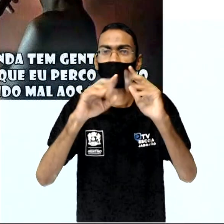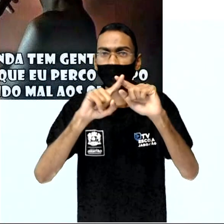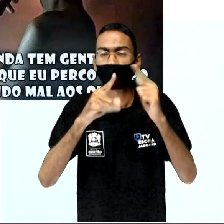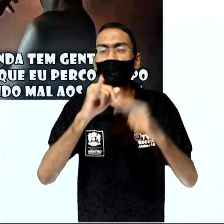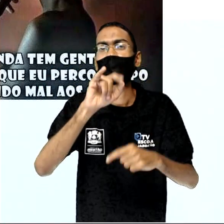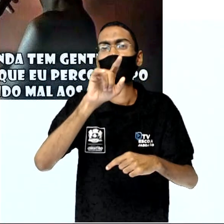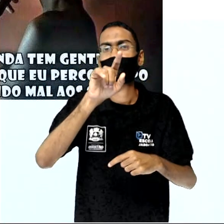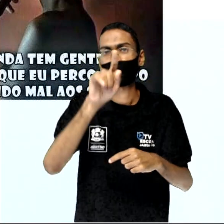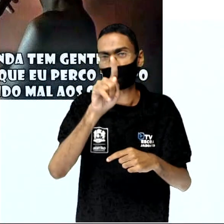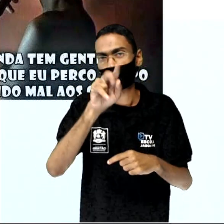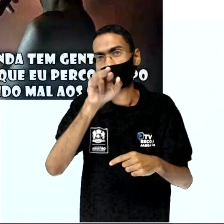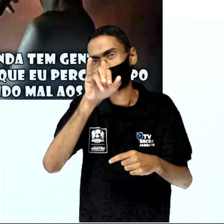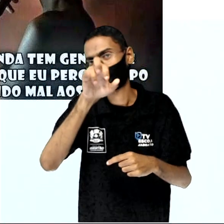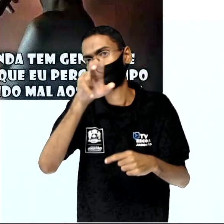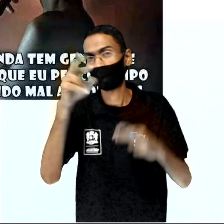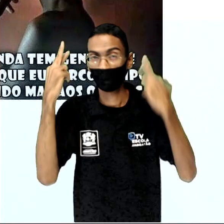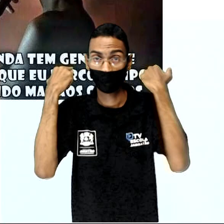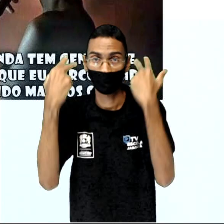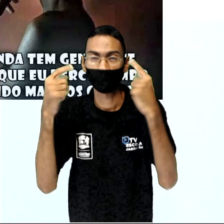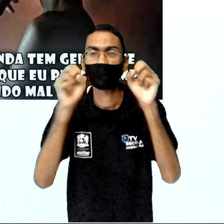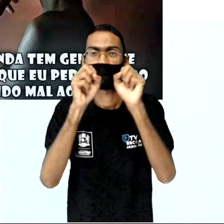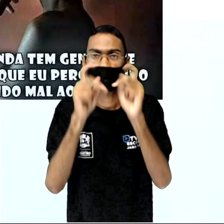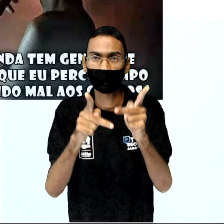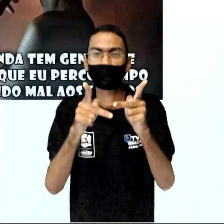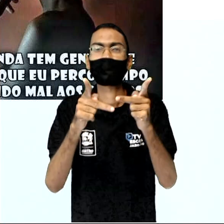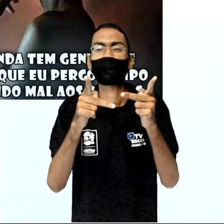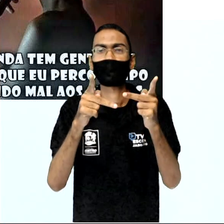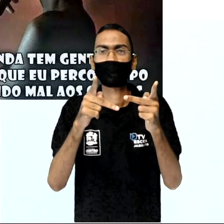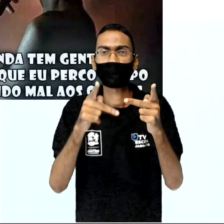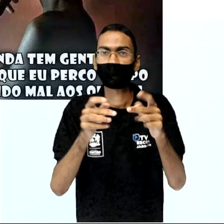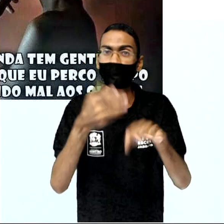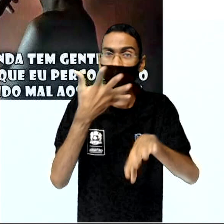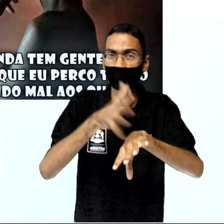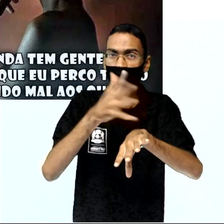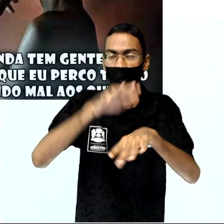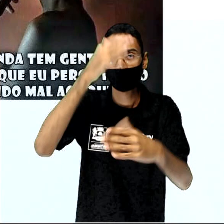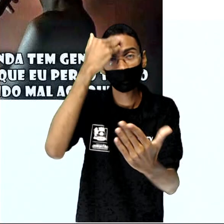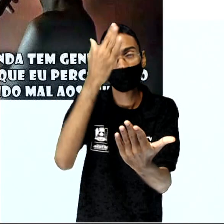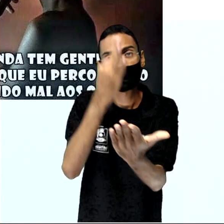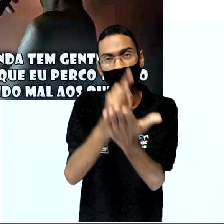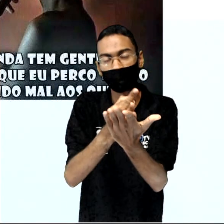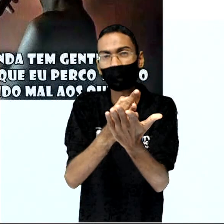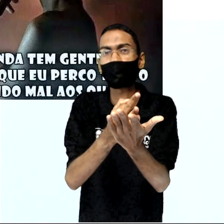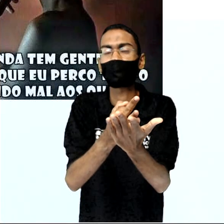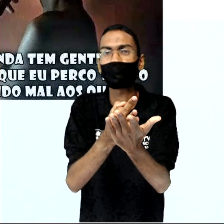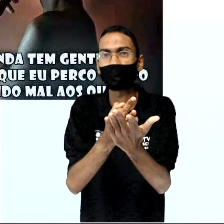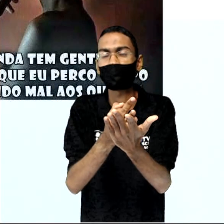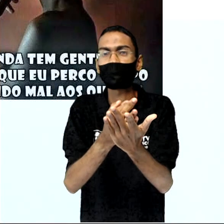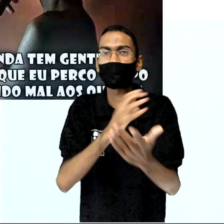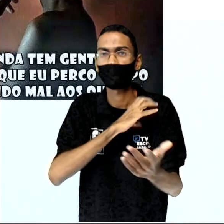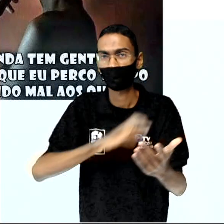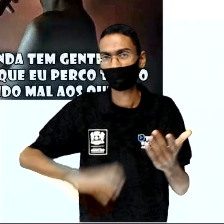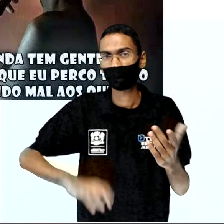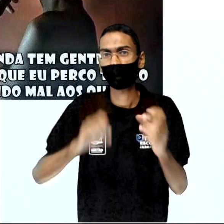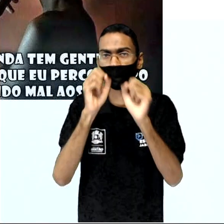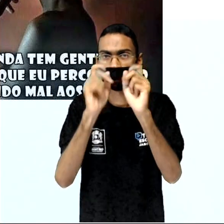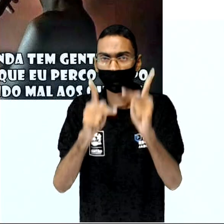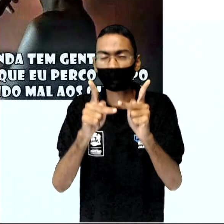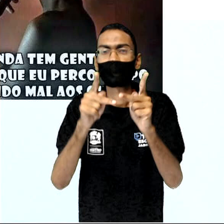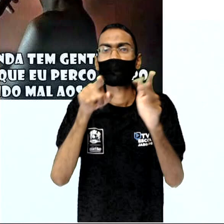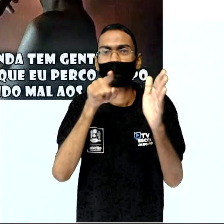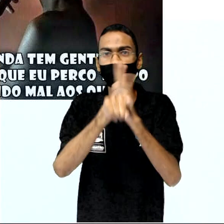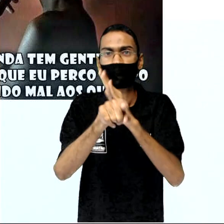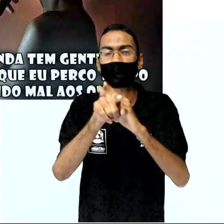baseados em Cristo e seus preceitos. Verdade ou não? Sim ou não? Então, aí a perguntinha está aí para